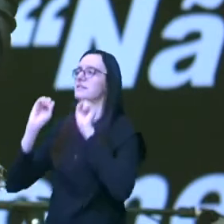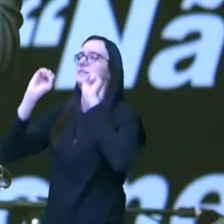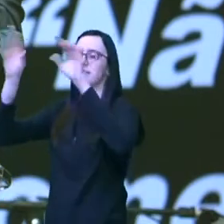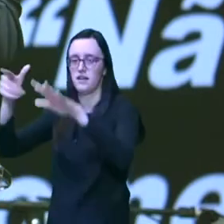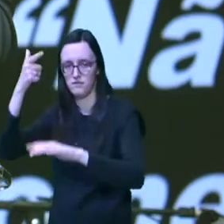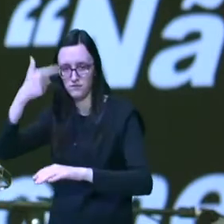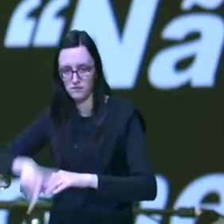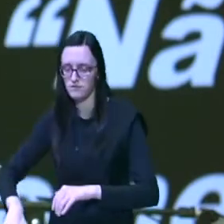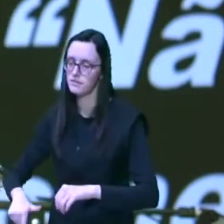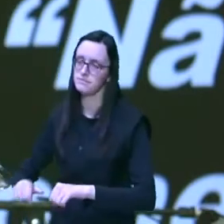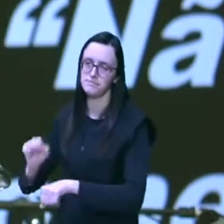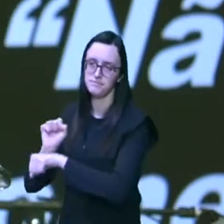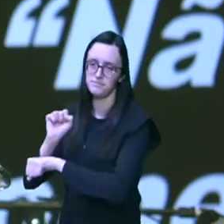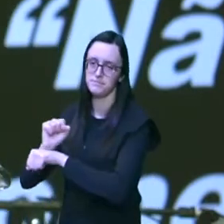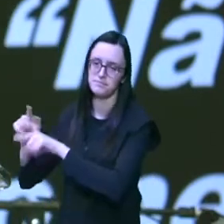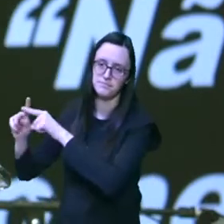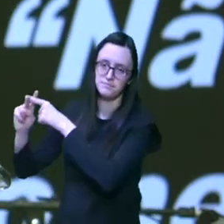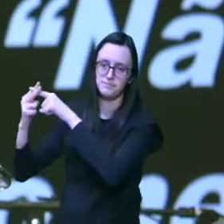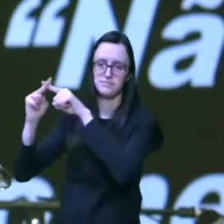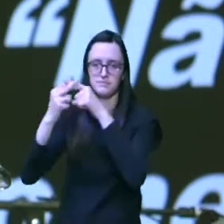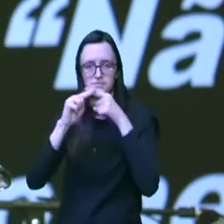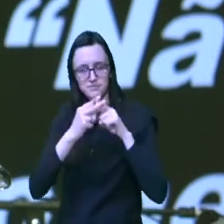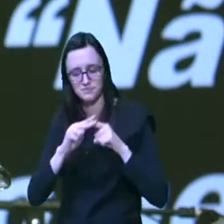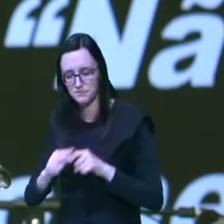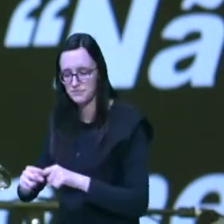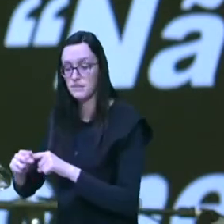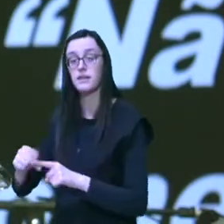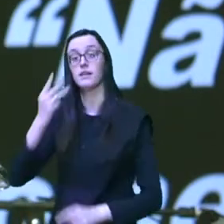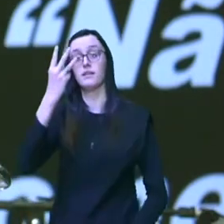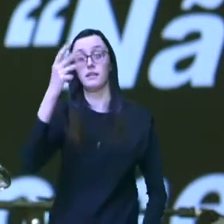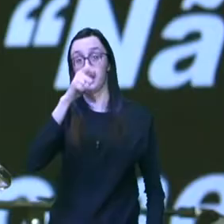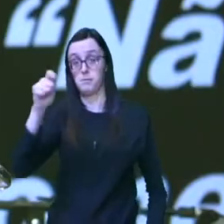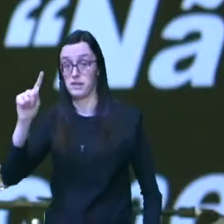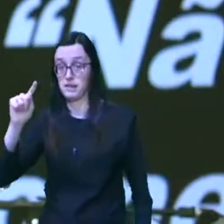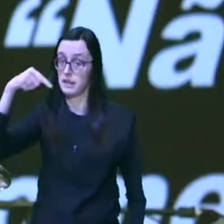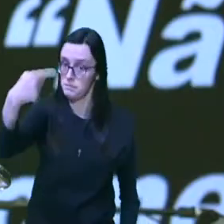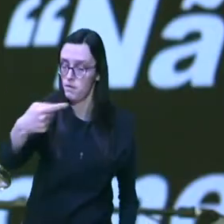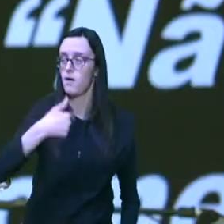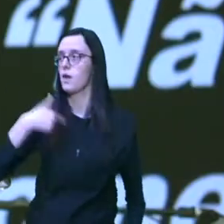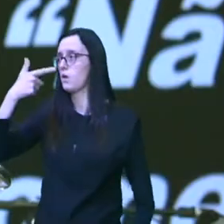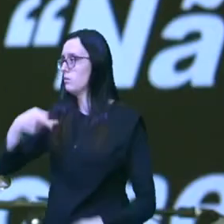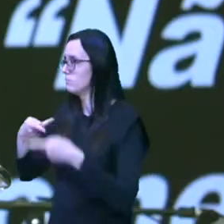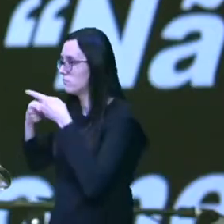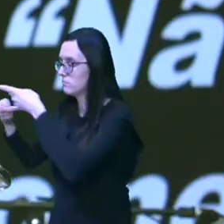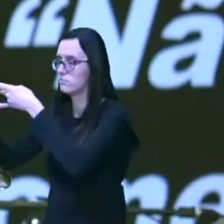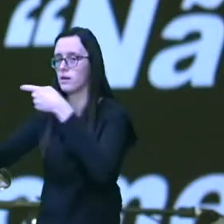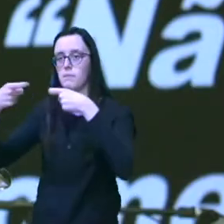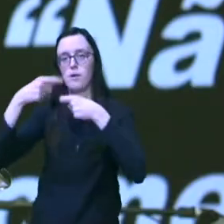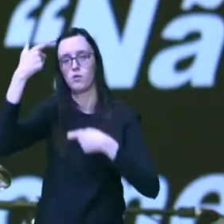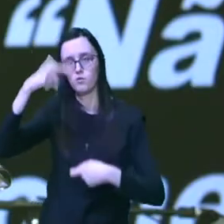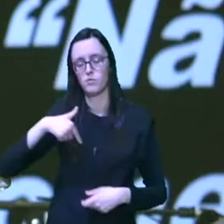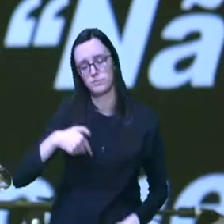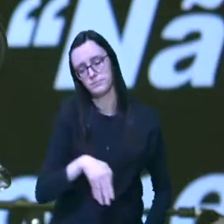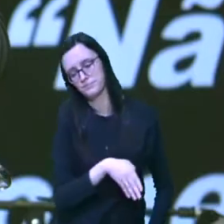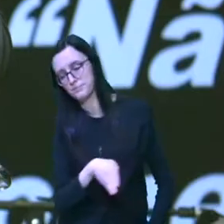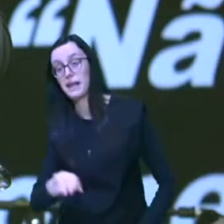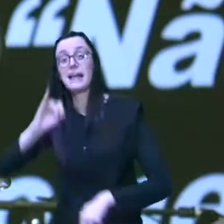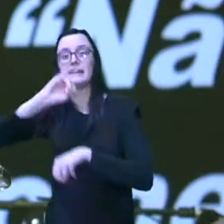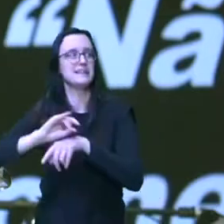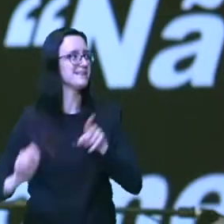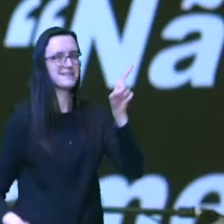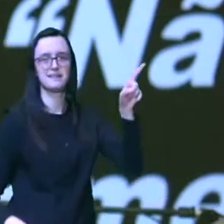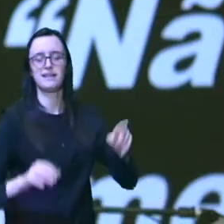restauraram o carro uns três meses depois eu visitando médicos e vou estacionar aqui no centro